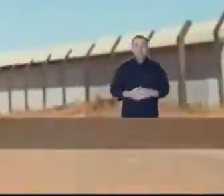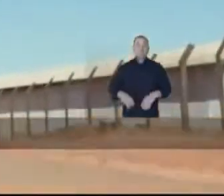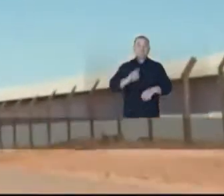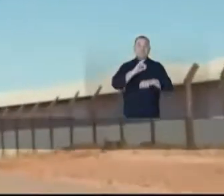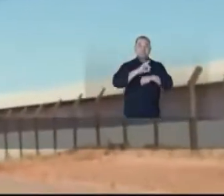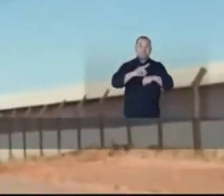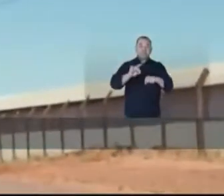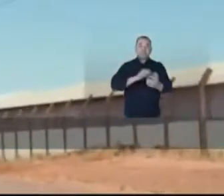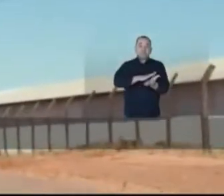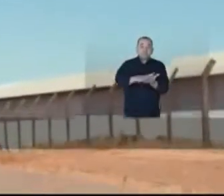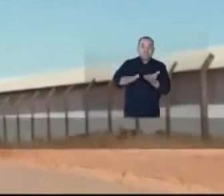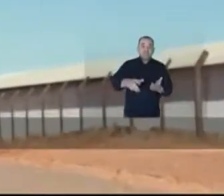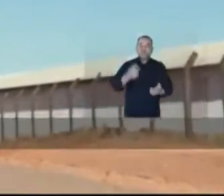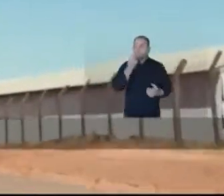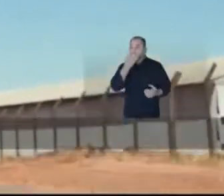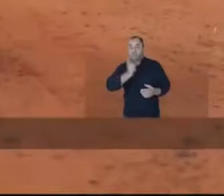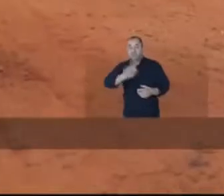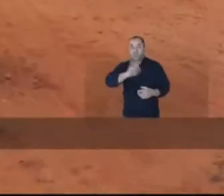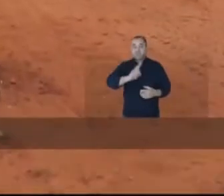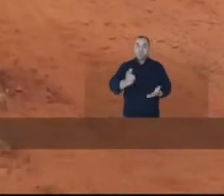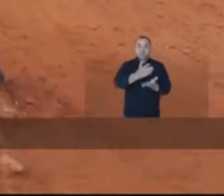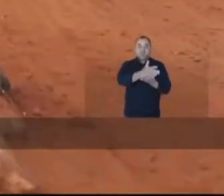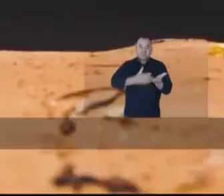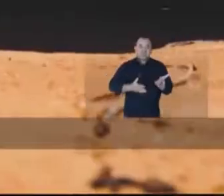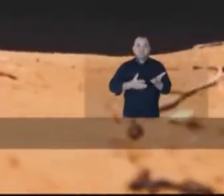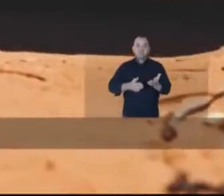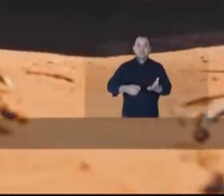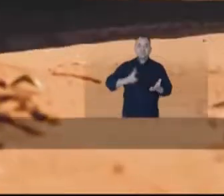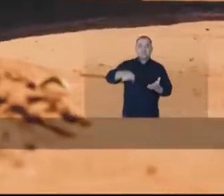Aqui o asfalto não está bom. E ainda é pela metade.